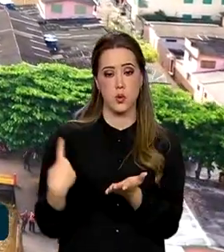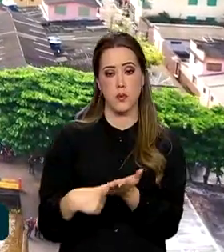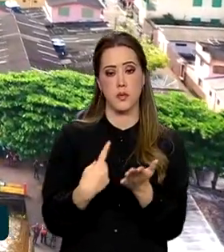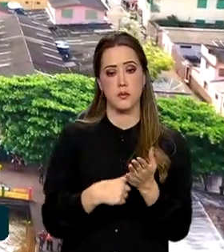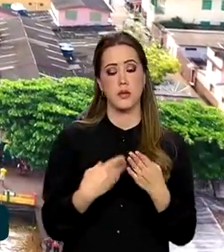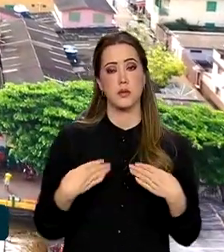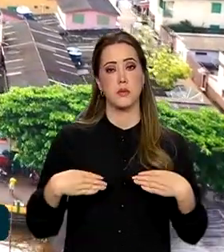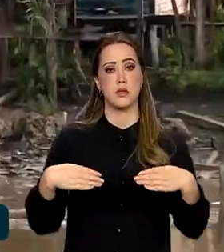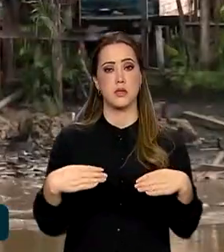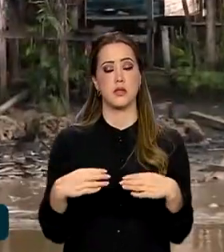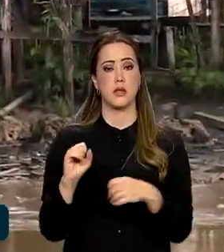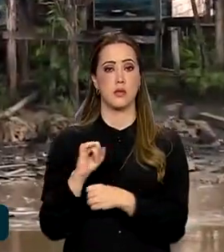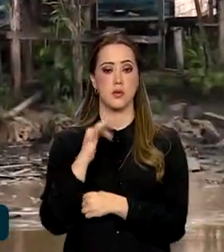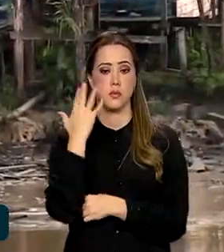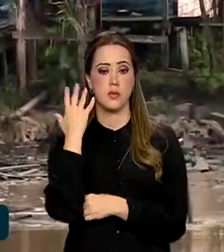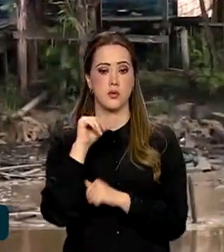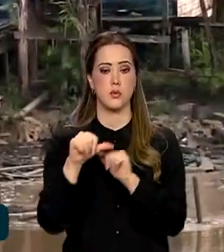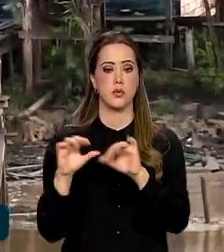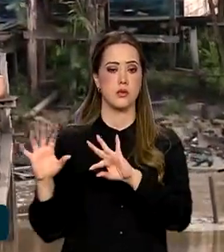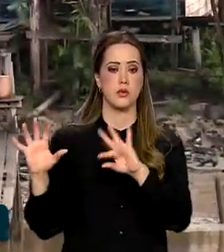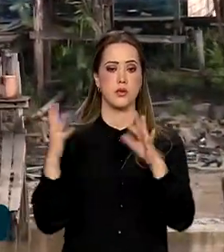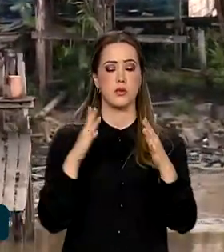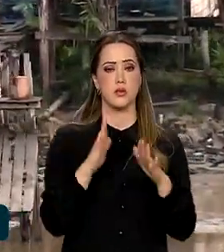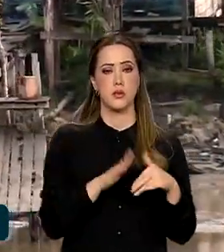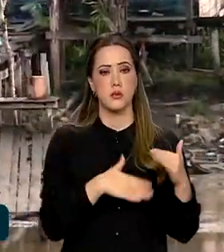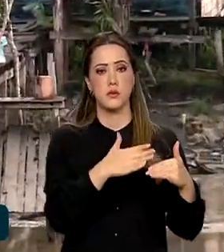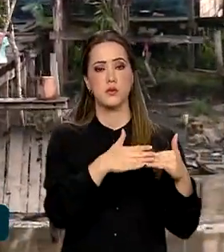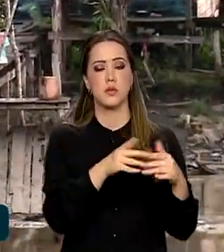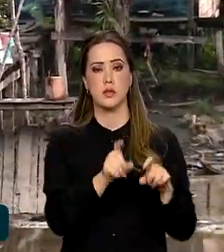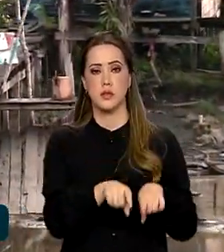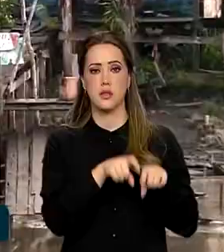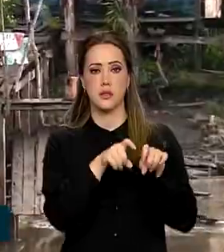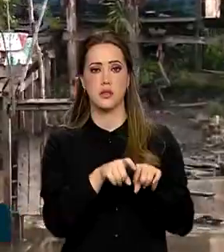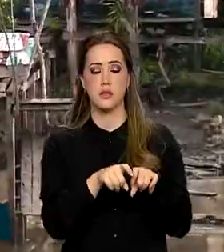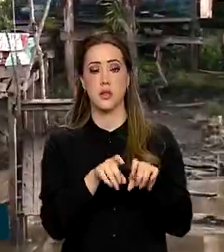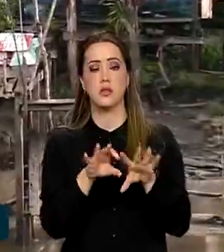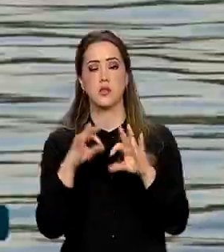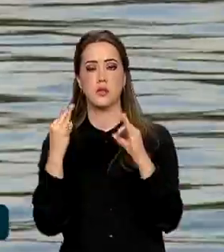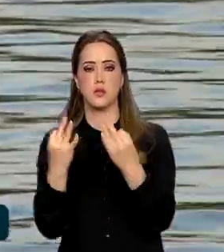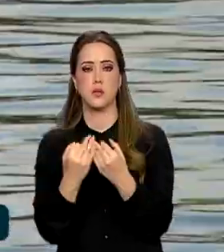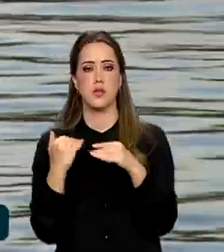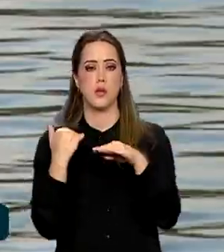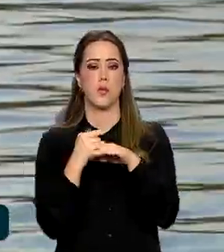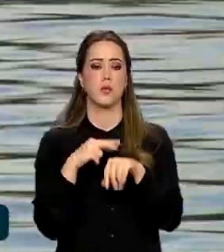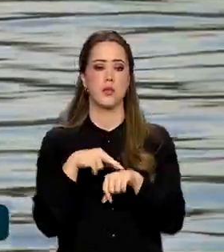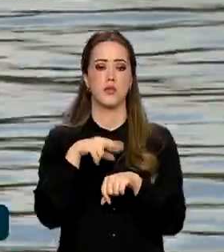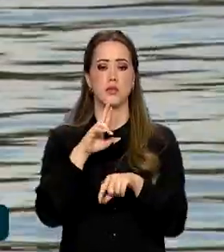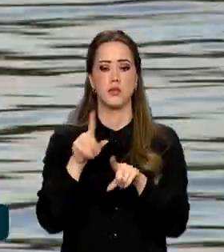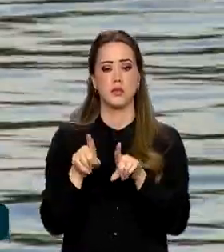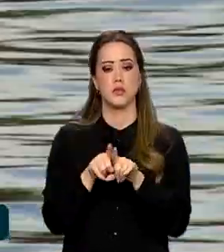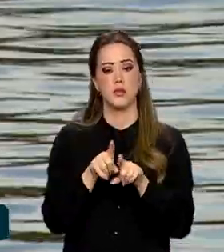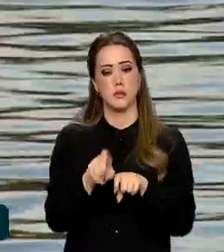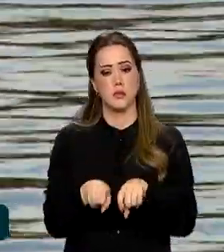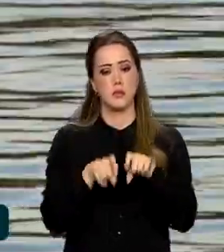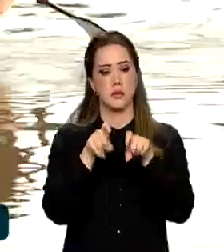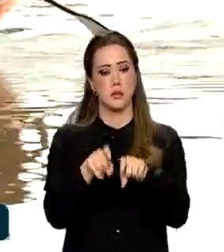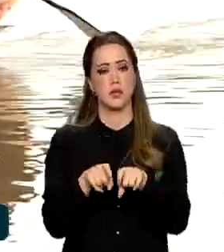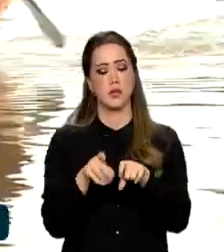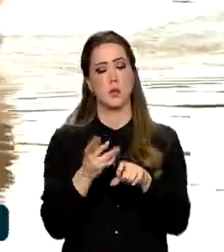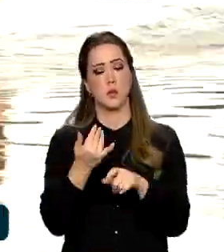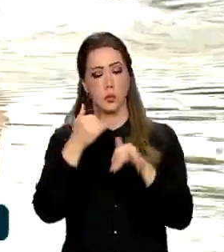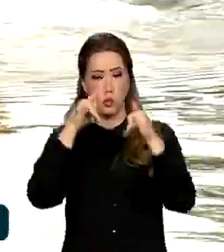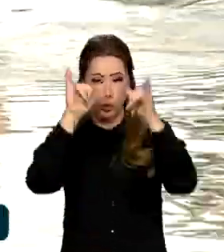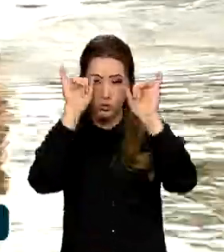Ambiente e Mudança do Clima, do Desenvolvimento Agrário e da Agricultura Familiar, da Igualdade Racial e da Agricultura e Pecuária,